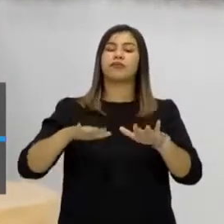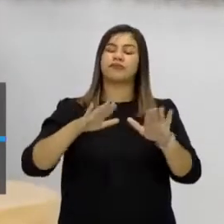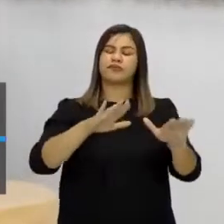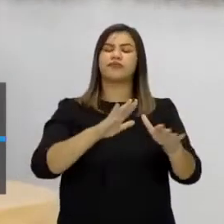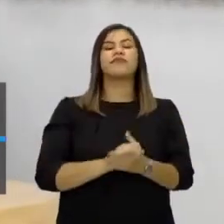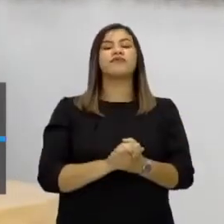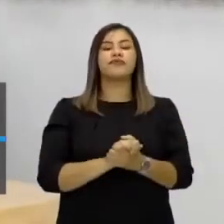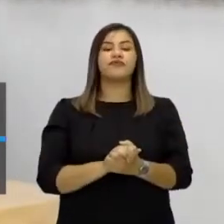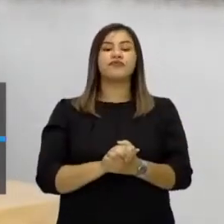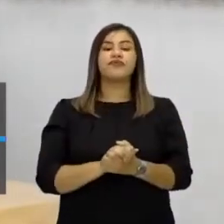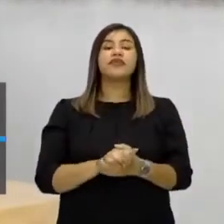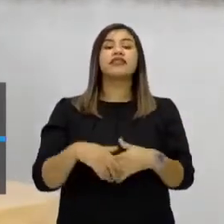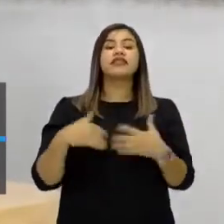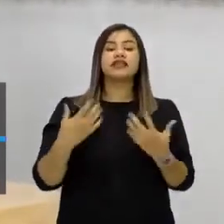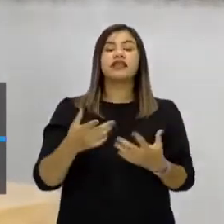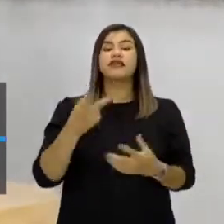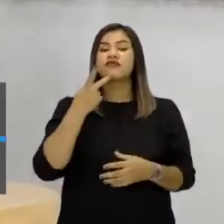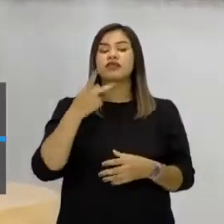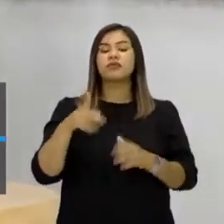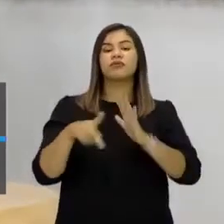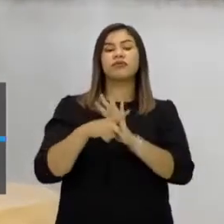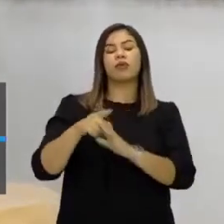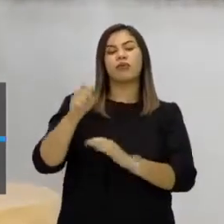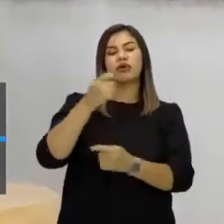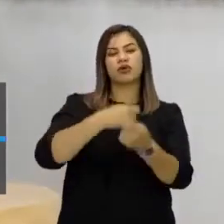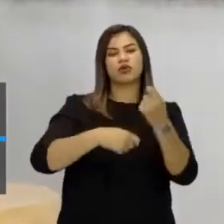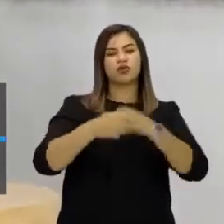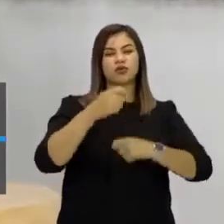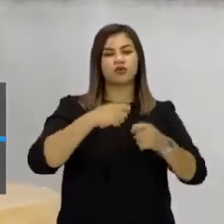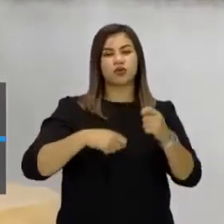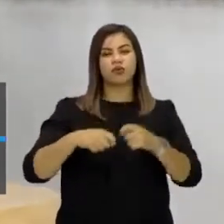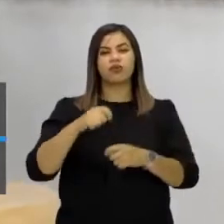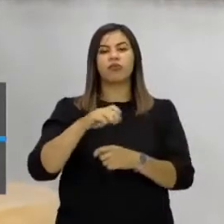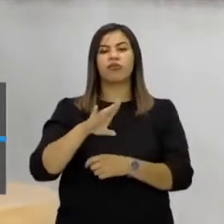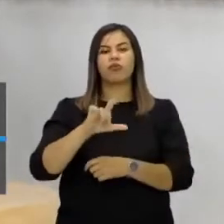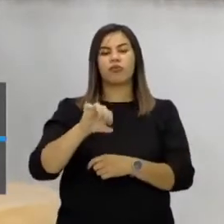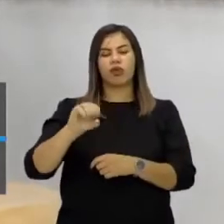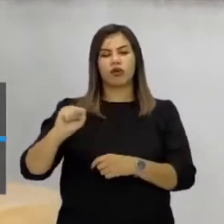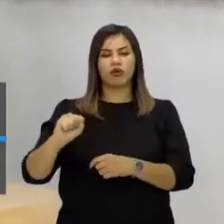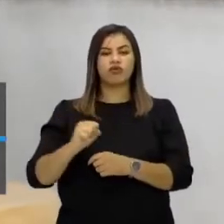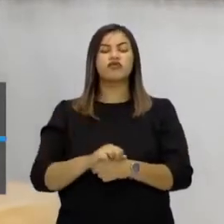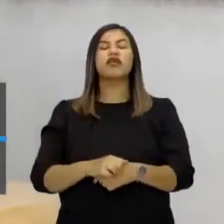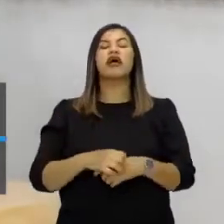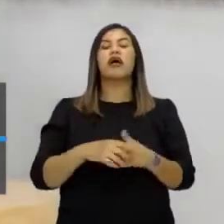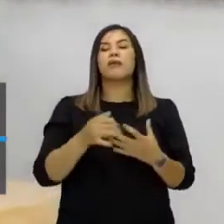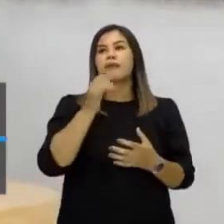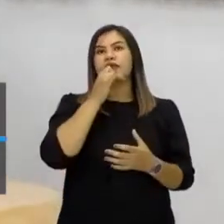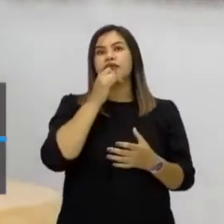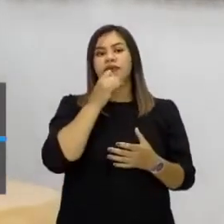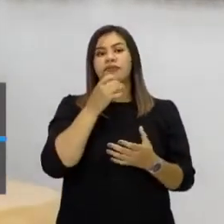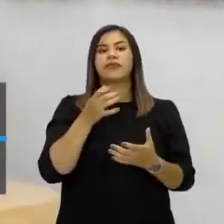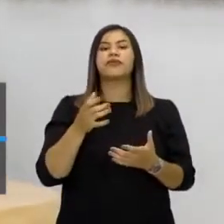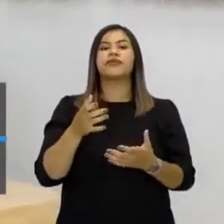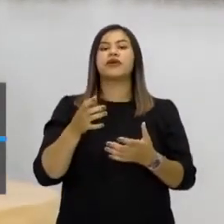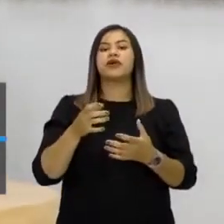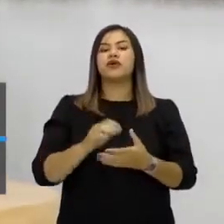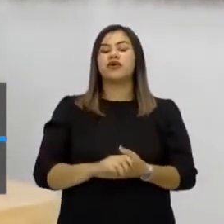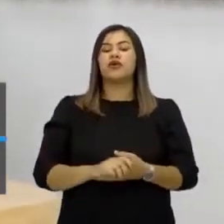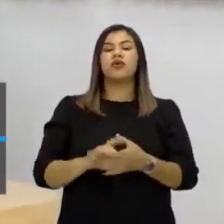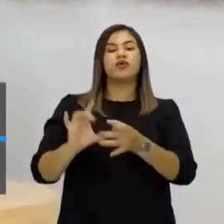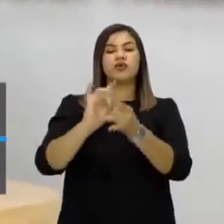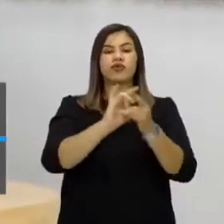certo? Bom, falando aí sobre blocos econômicos, a gente sempre, quando fala sobre União Europeia, por exemplo, a gente dá